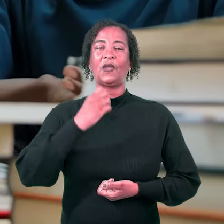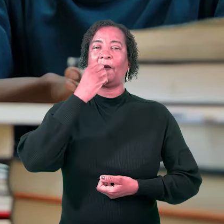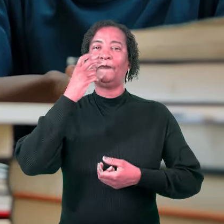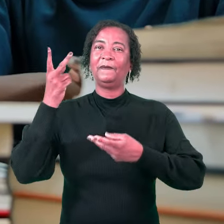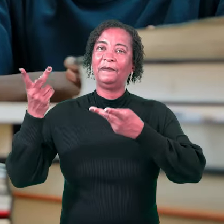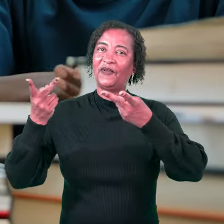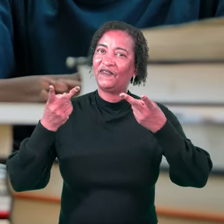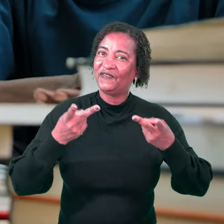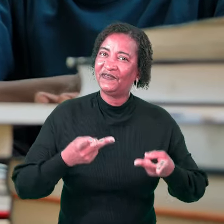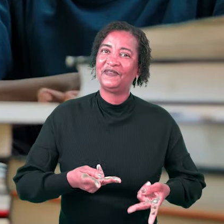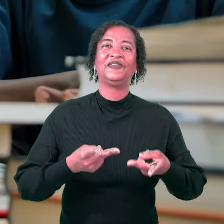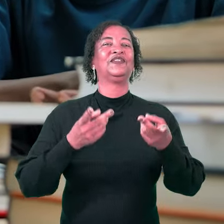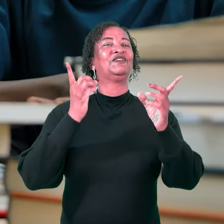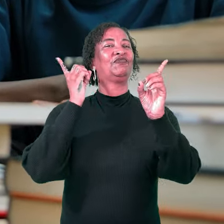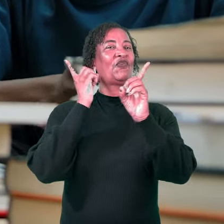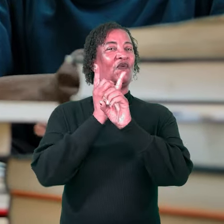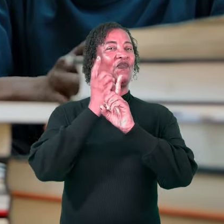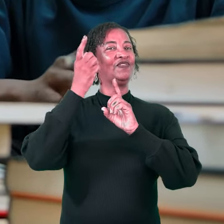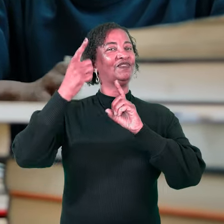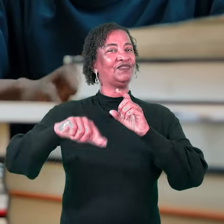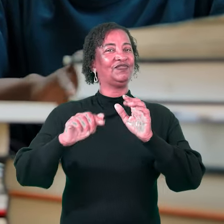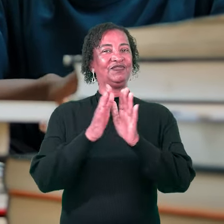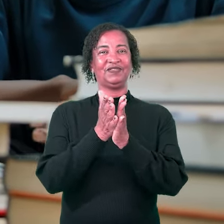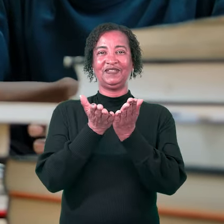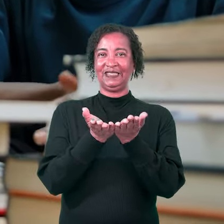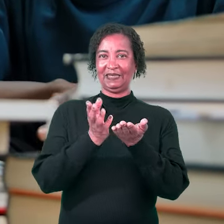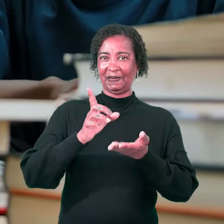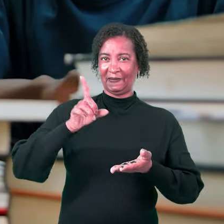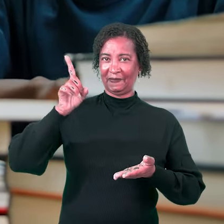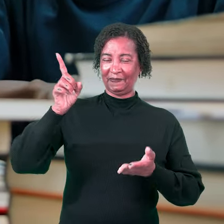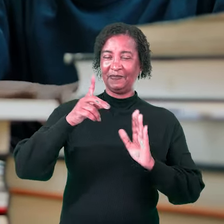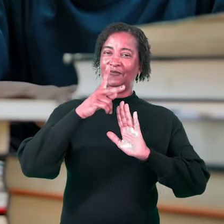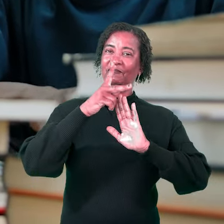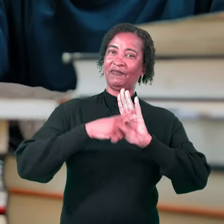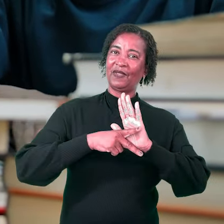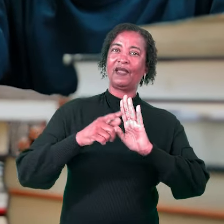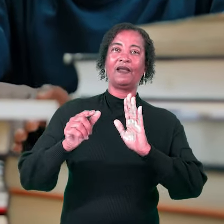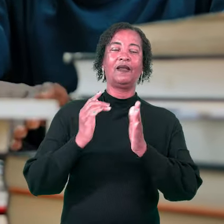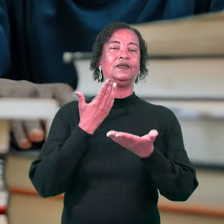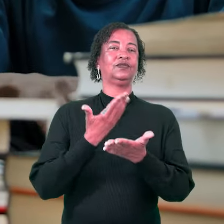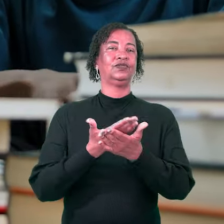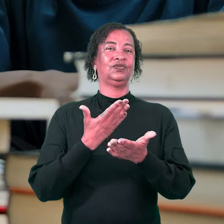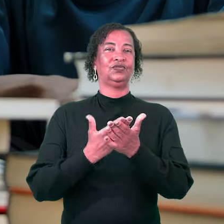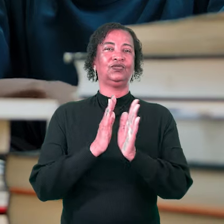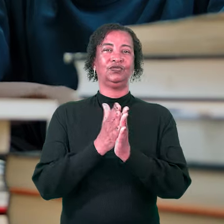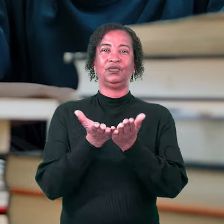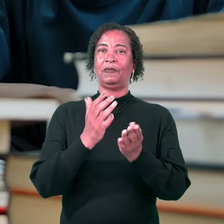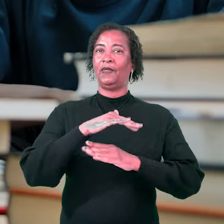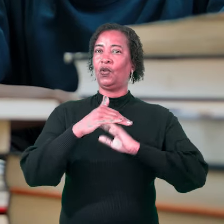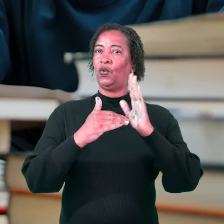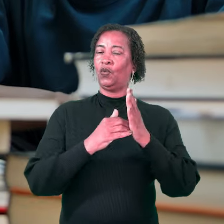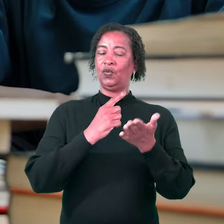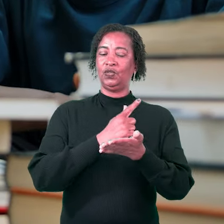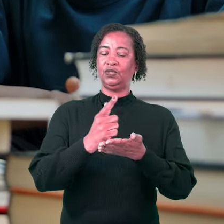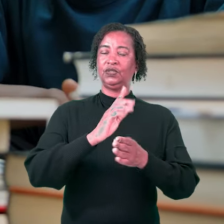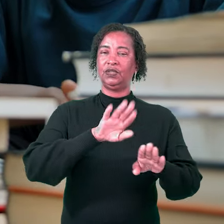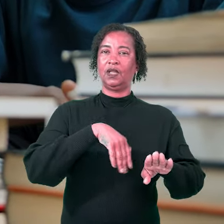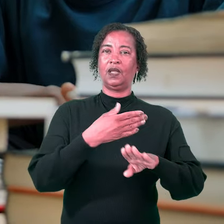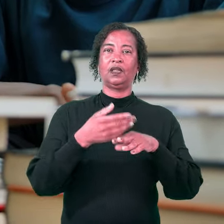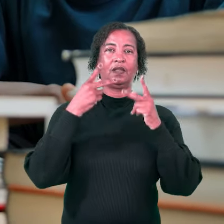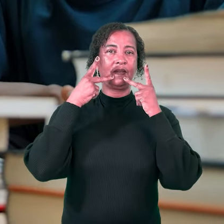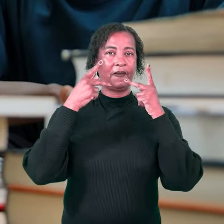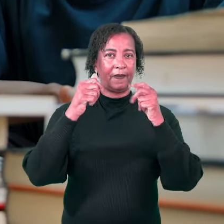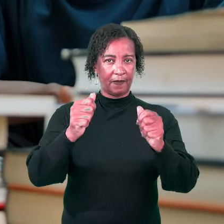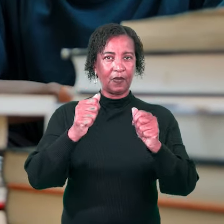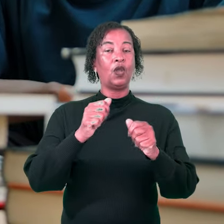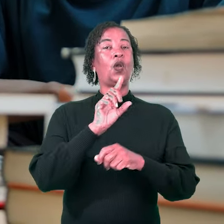Seja muito bem-vindo, bem-vindo a mais um Encontro com a Palavra. Esse programa é parte de um estudo de toda a Bíblia, do Gênesis ao Apocalipse,